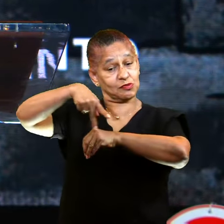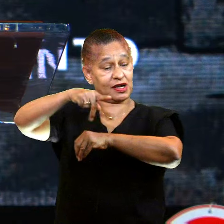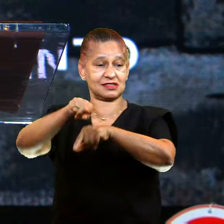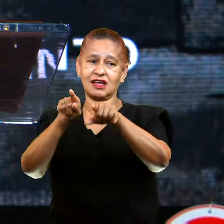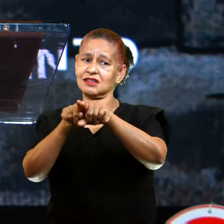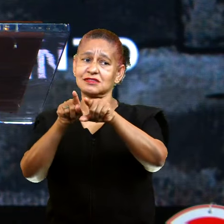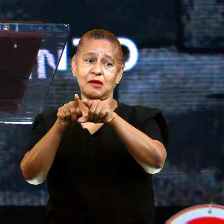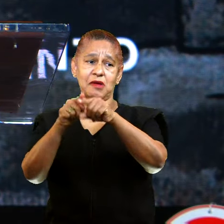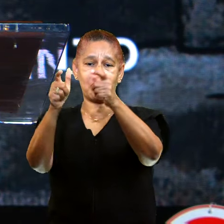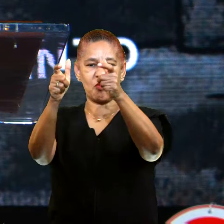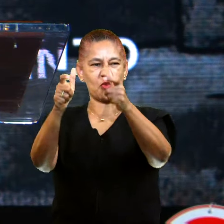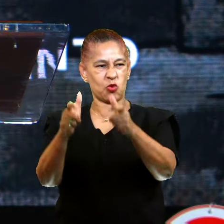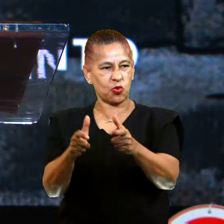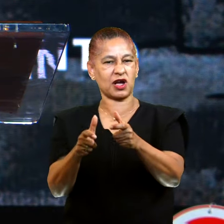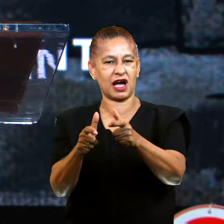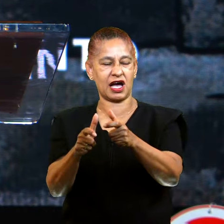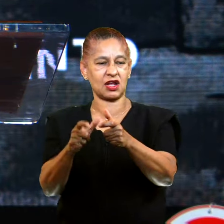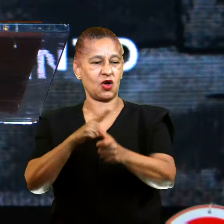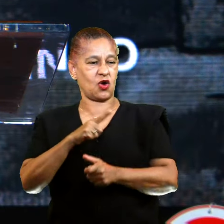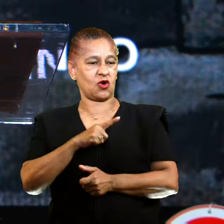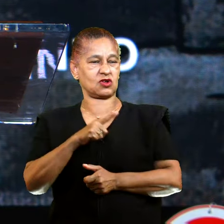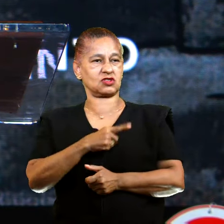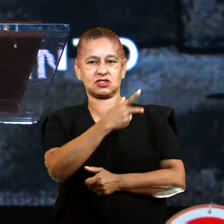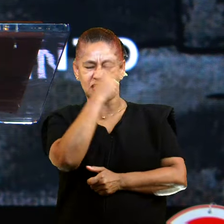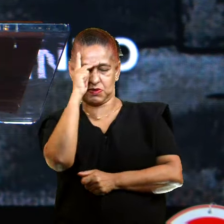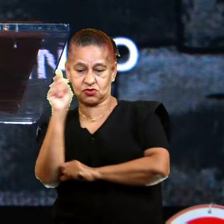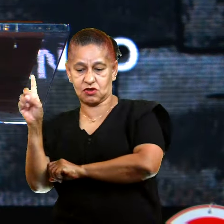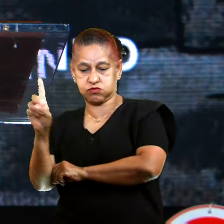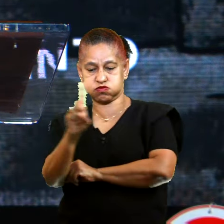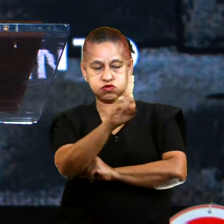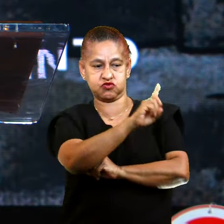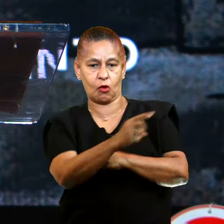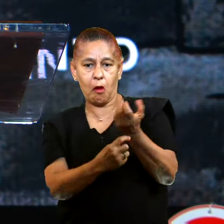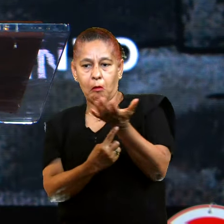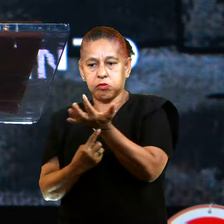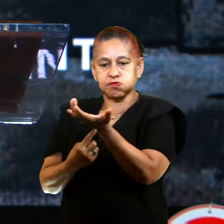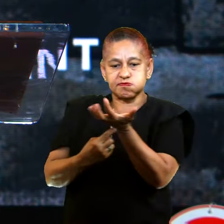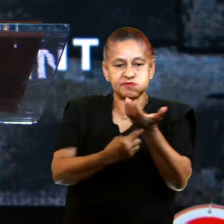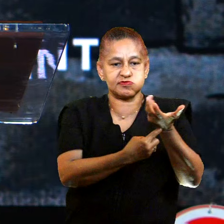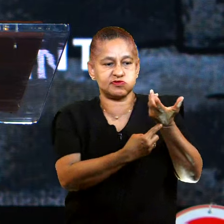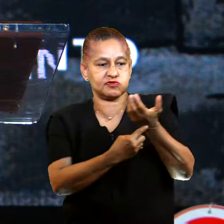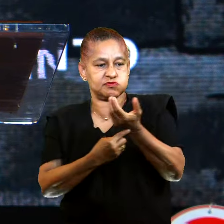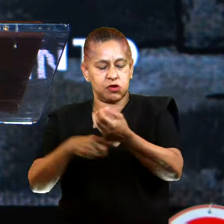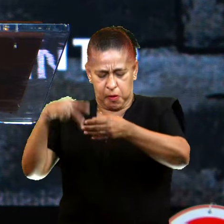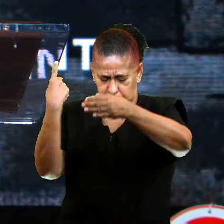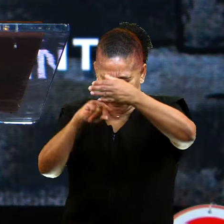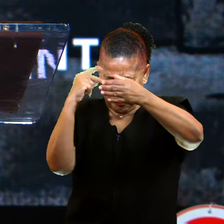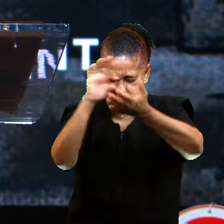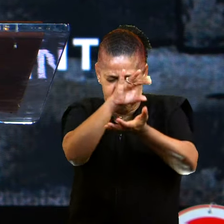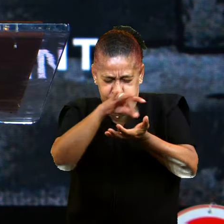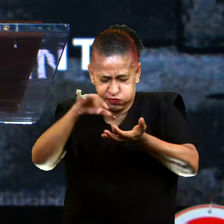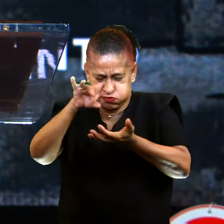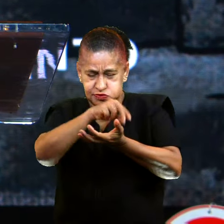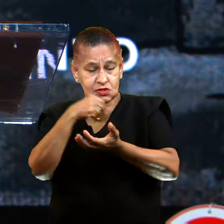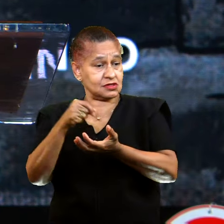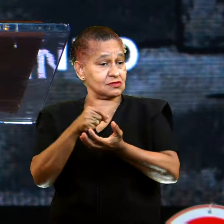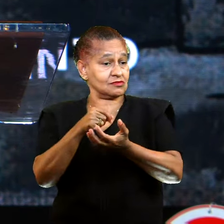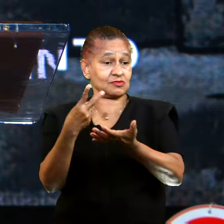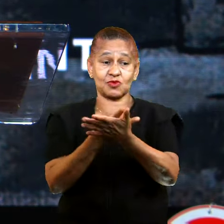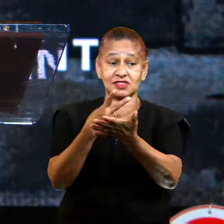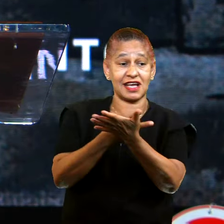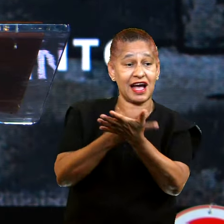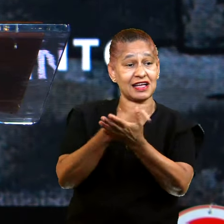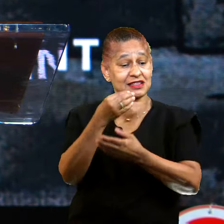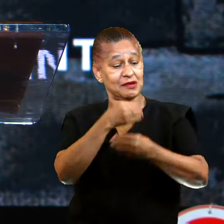oferendas, De consagração, de rituais de magia negra, E até mesmo de pessoas que